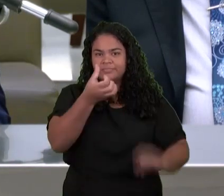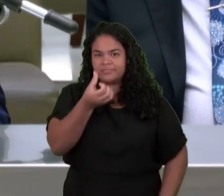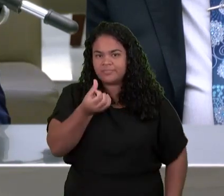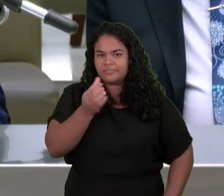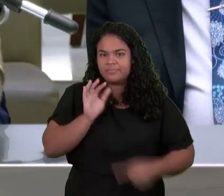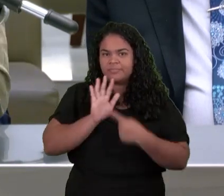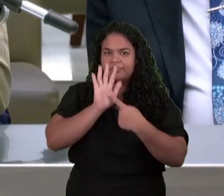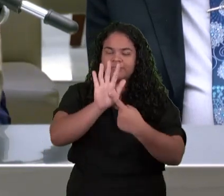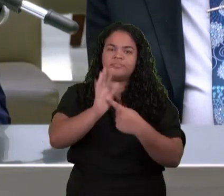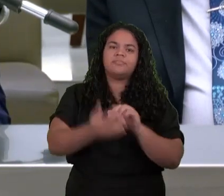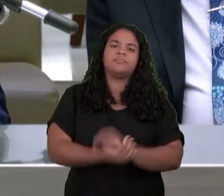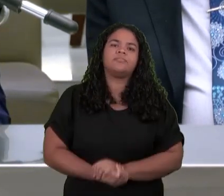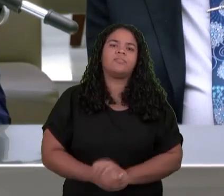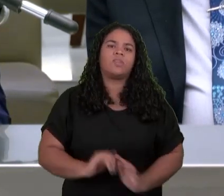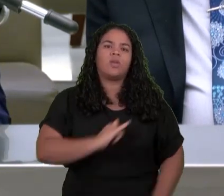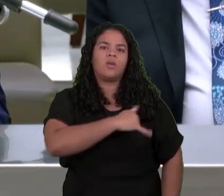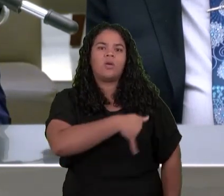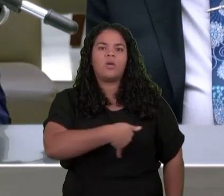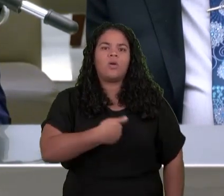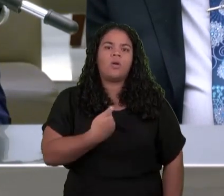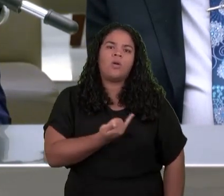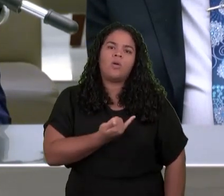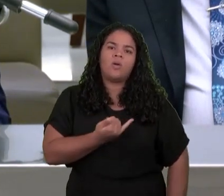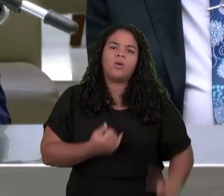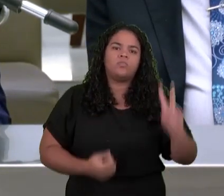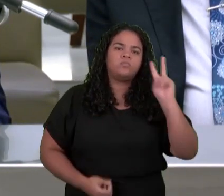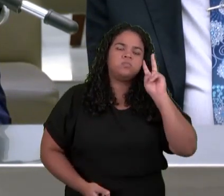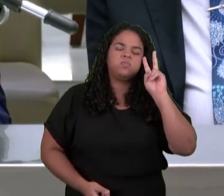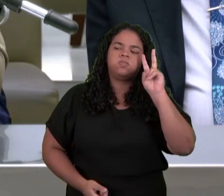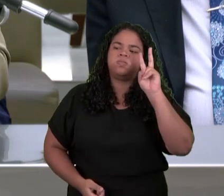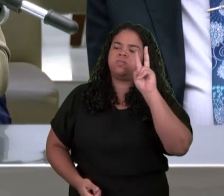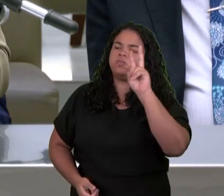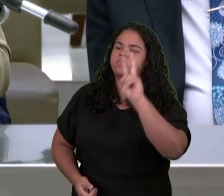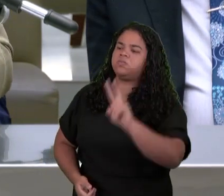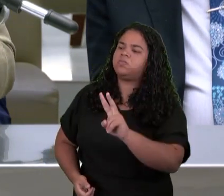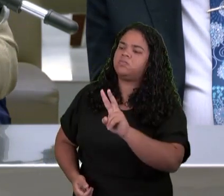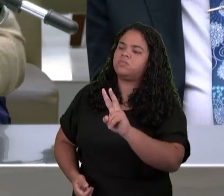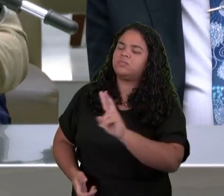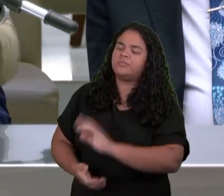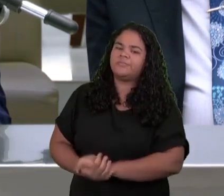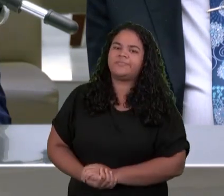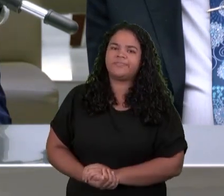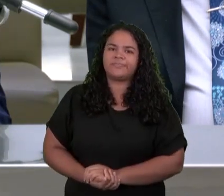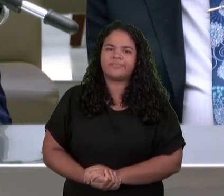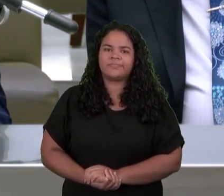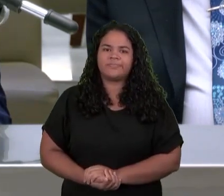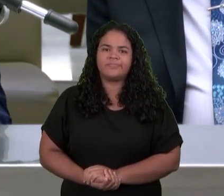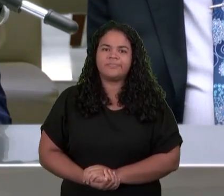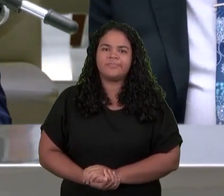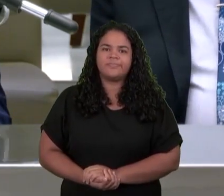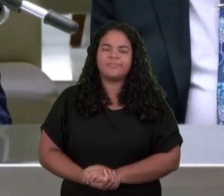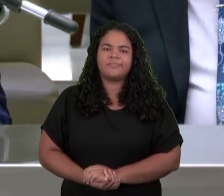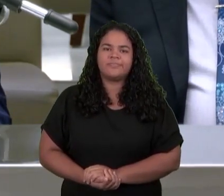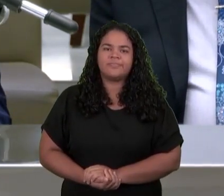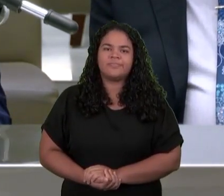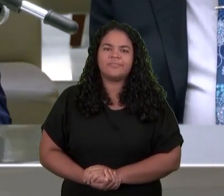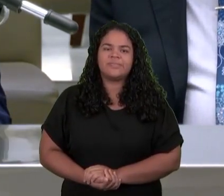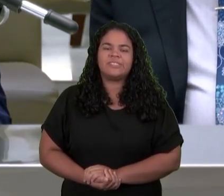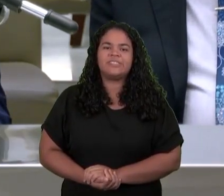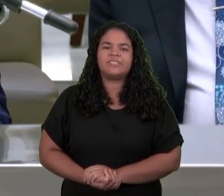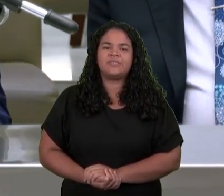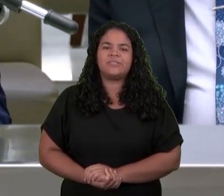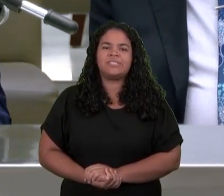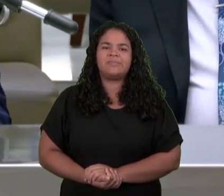E esse Que estava No meio Do trono Percebam O capítulo 4 Diz que havia Um